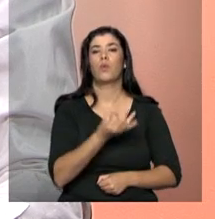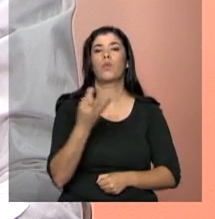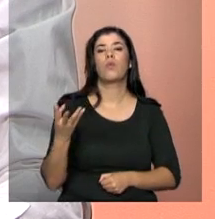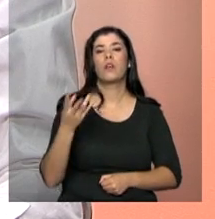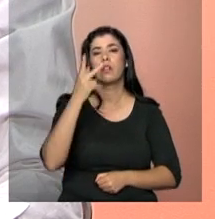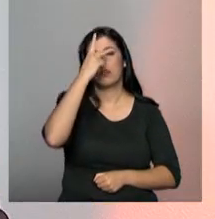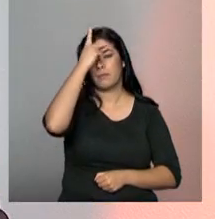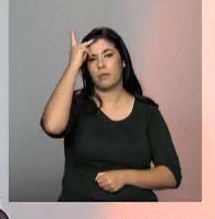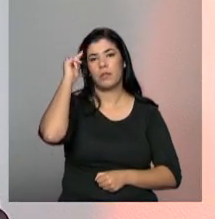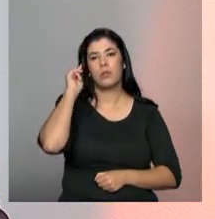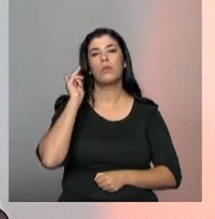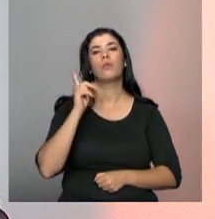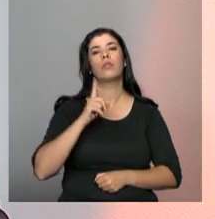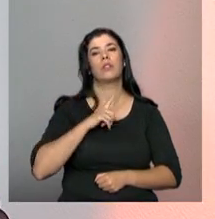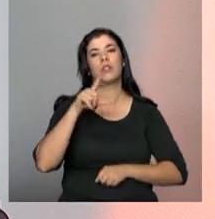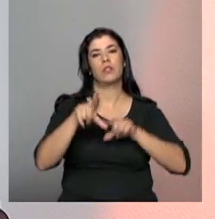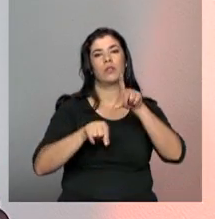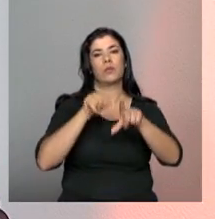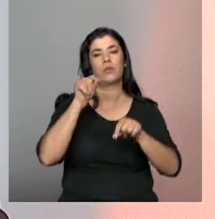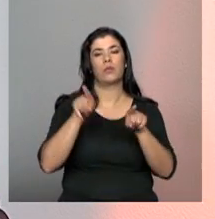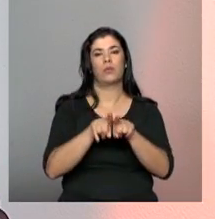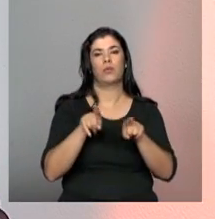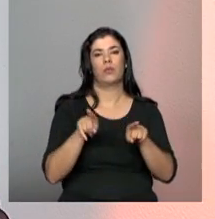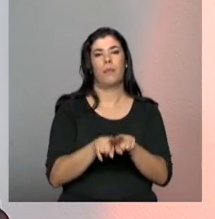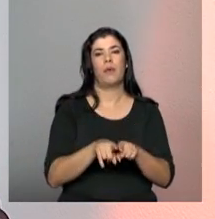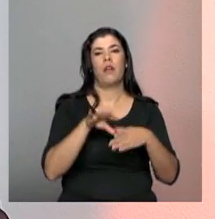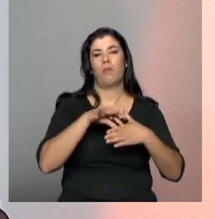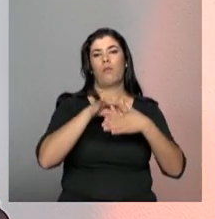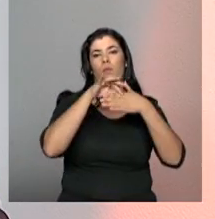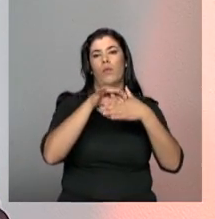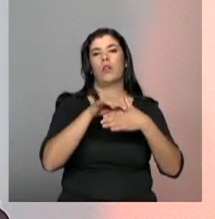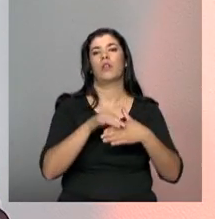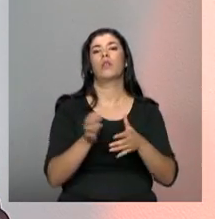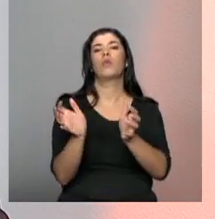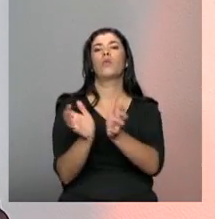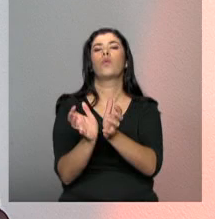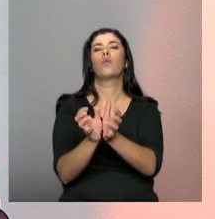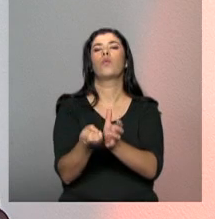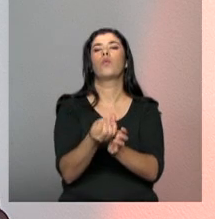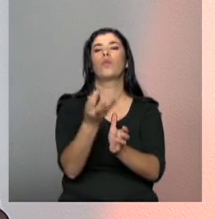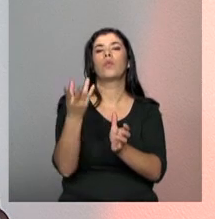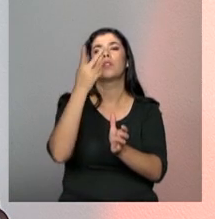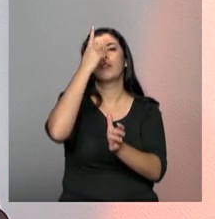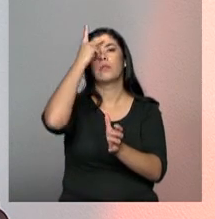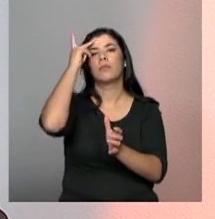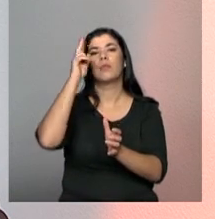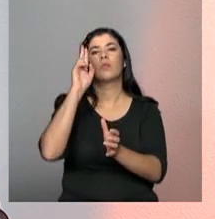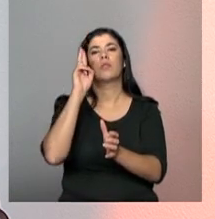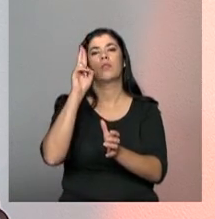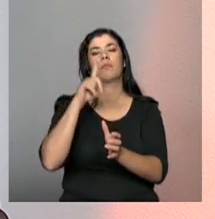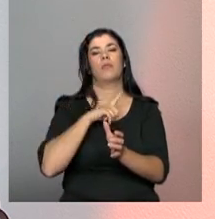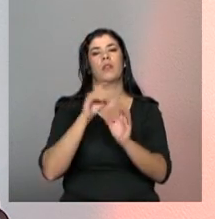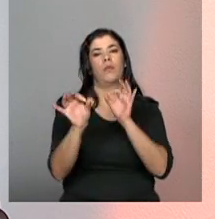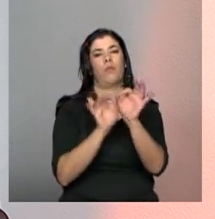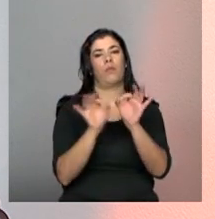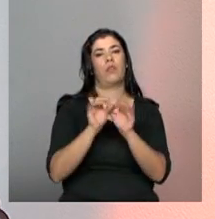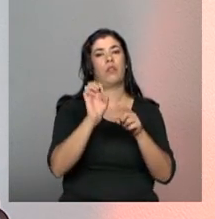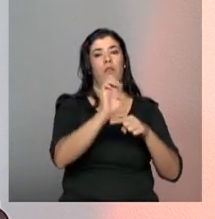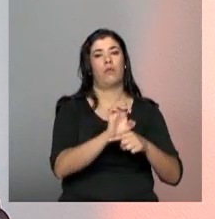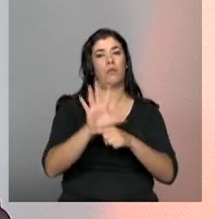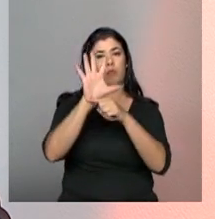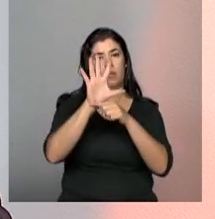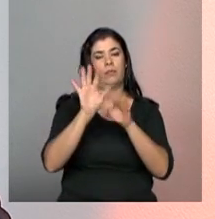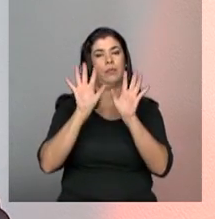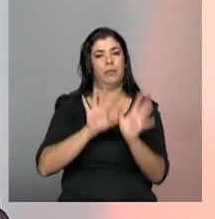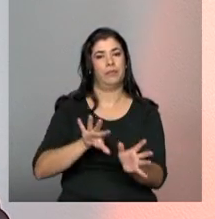delegados cada município vai eleger, como vai se dar essa delegação estadual como um todo e organizar a conferência estadual. E, cabe ao